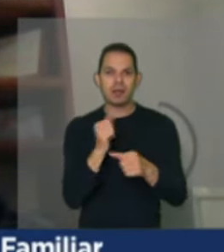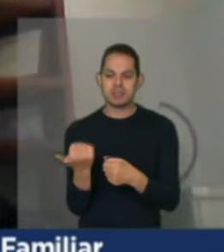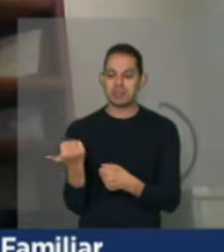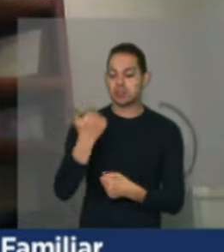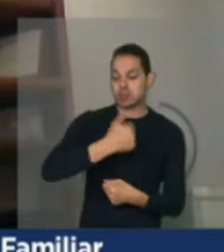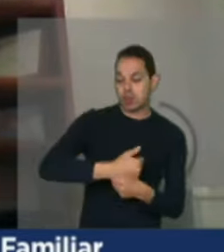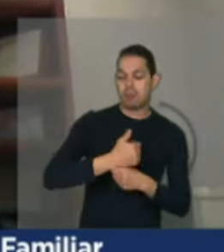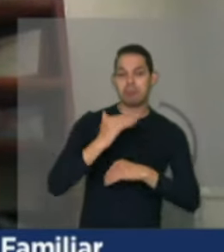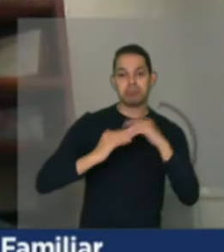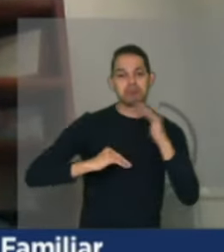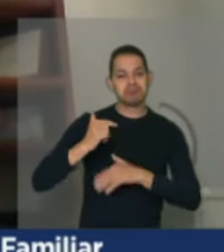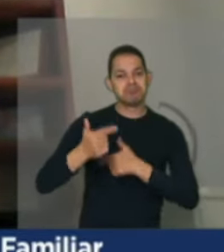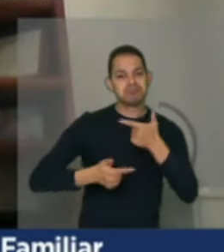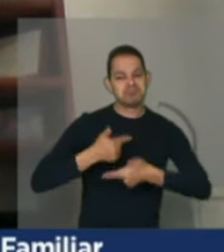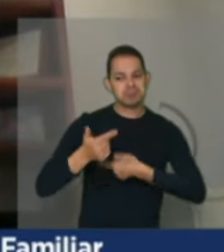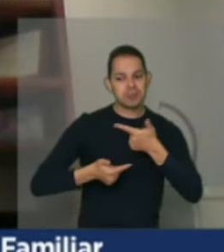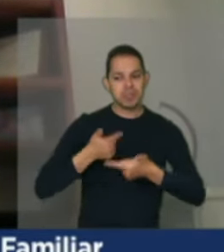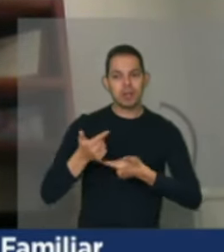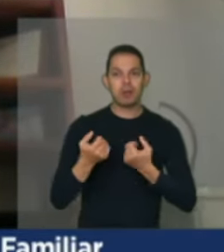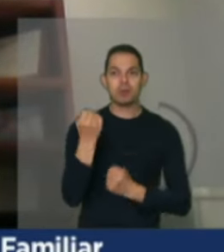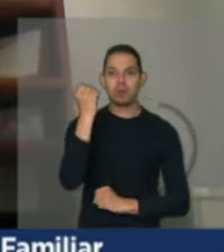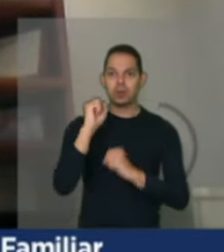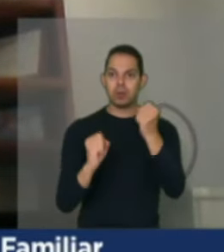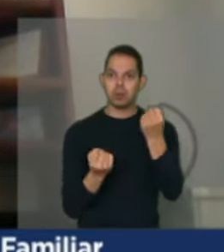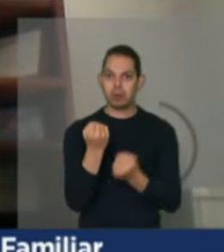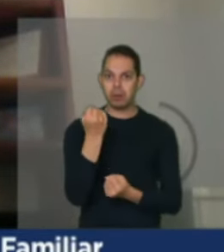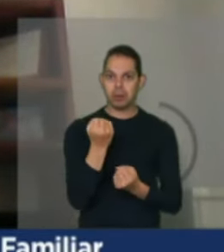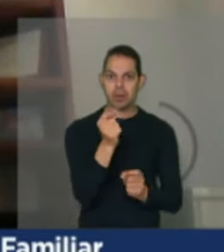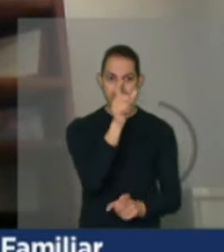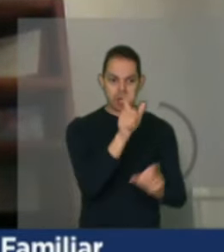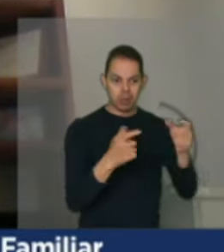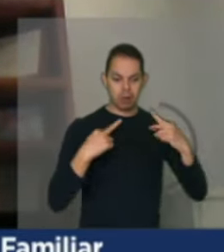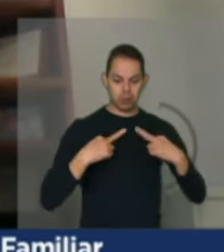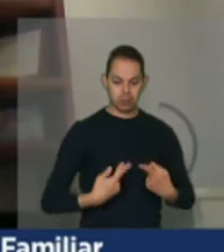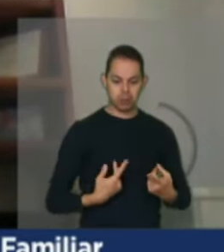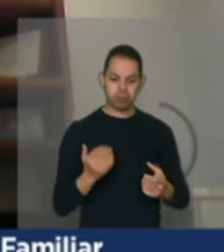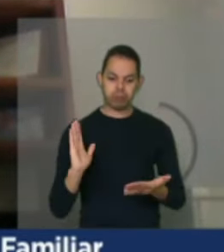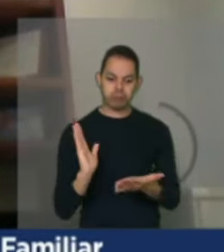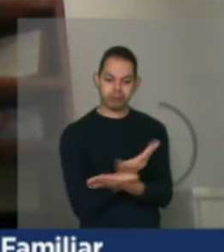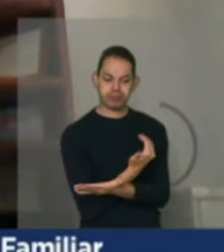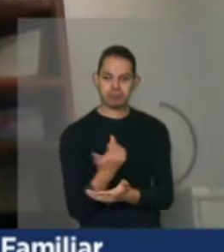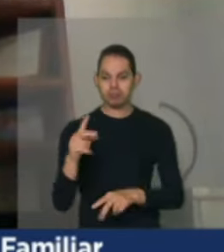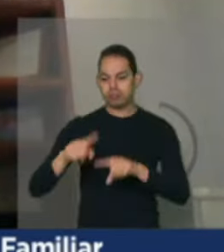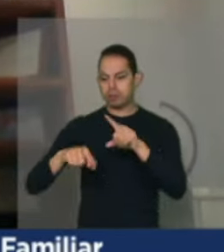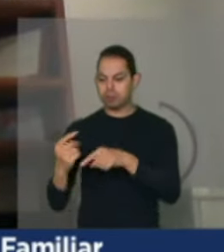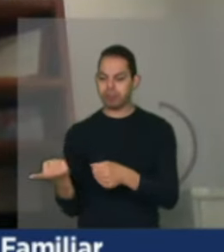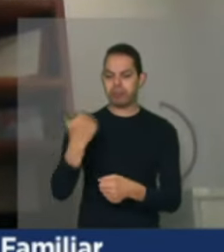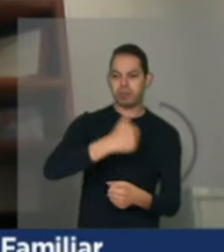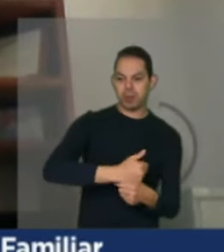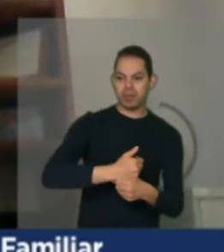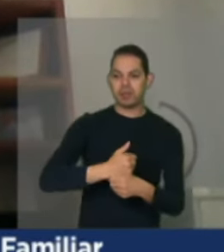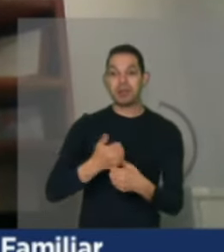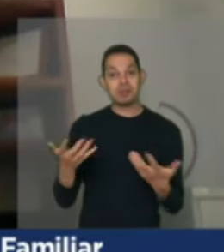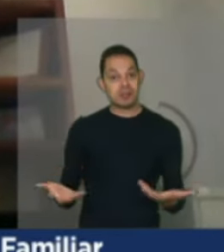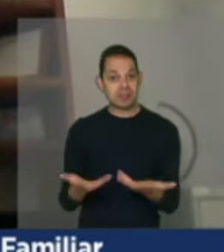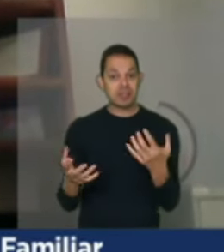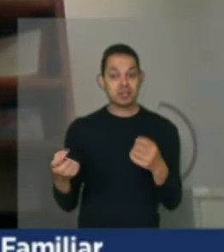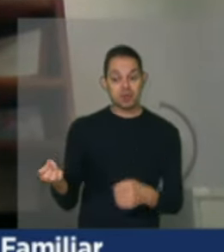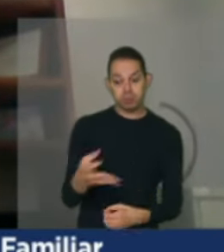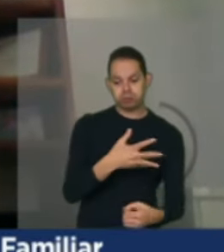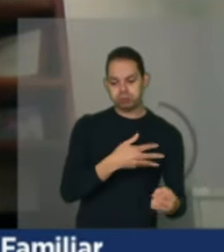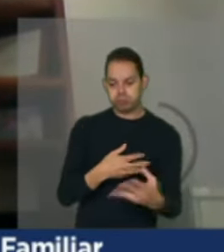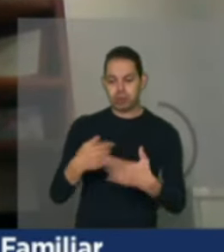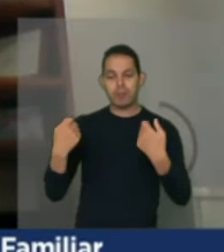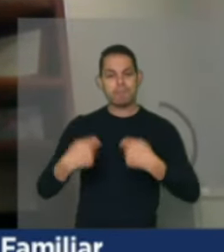da mão de obra pelas máquinas. E é verdade que a gente precisa entender as modernidades, incentivar, porque a gente precisa